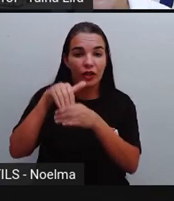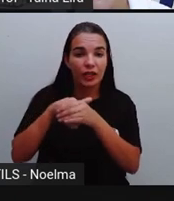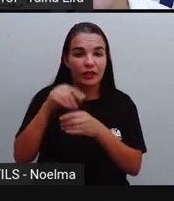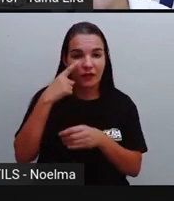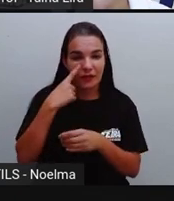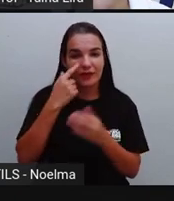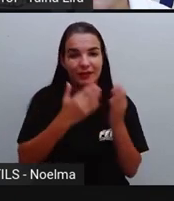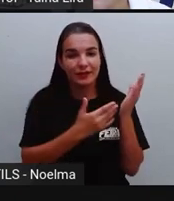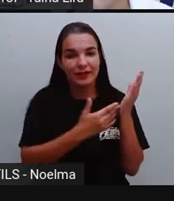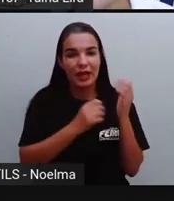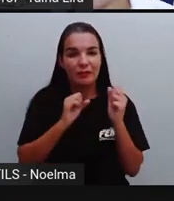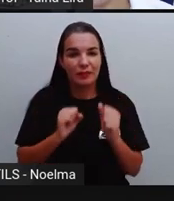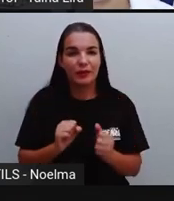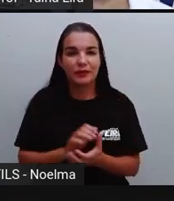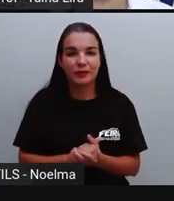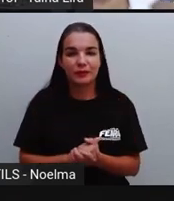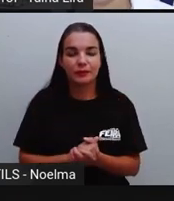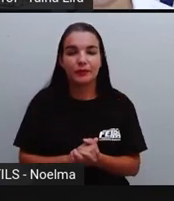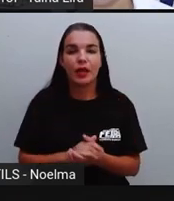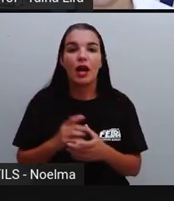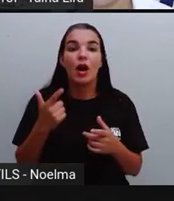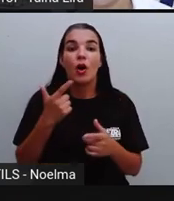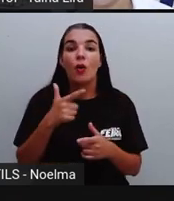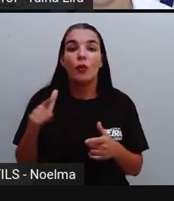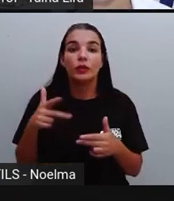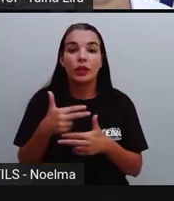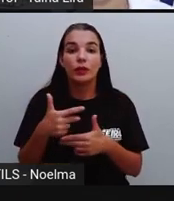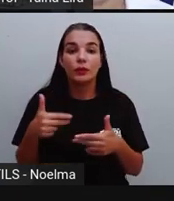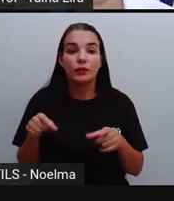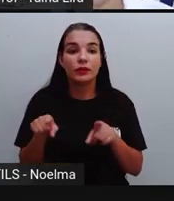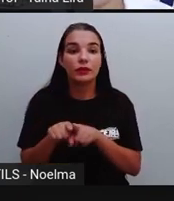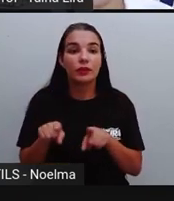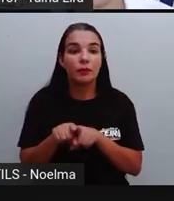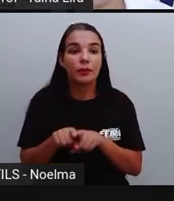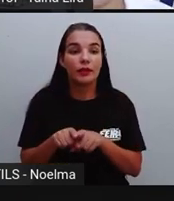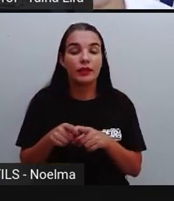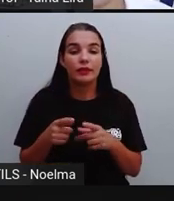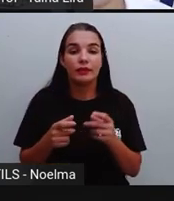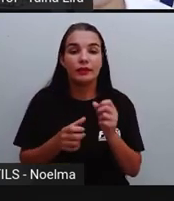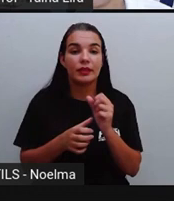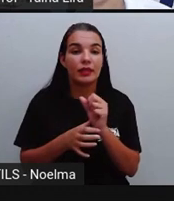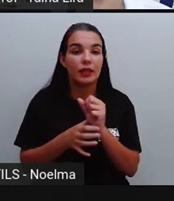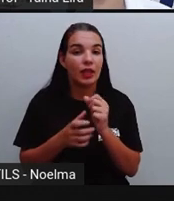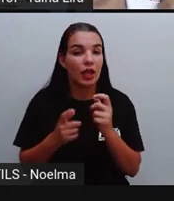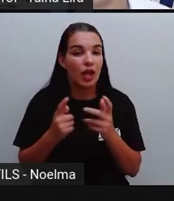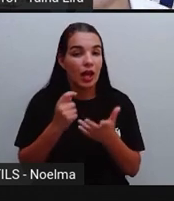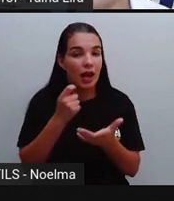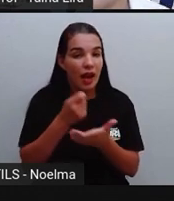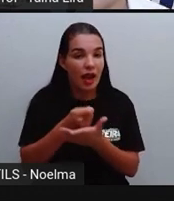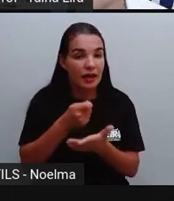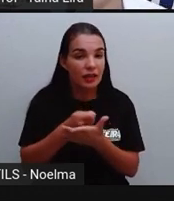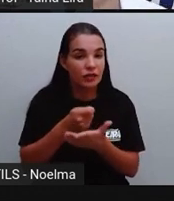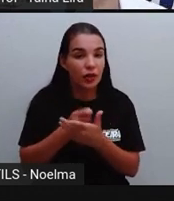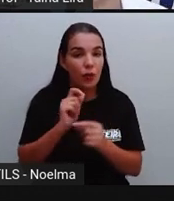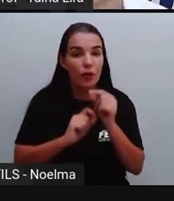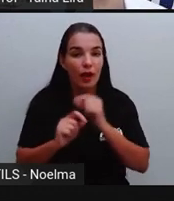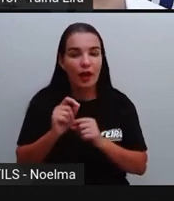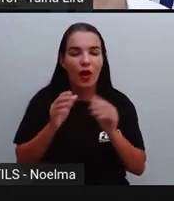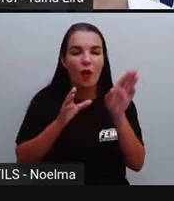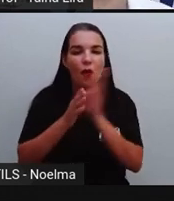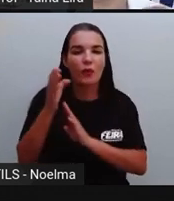aí, tá? Outra ferramenta aí para garantir a gestão democrática, Conselhos